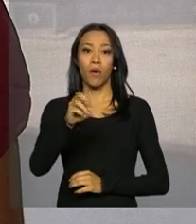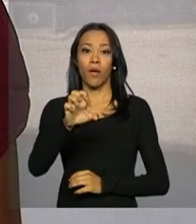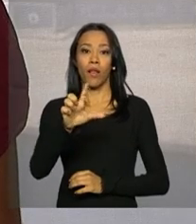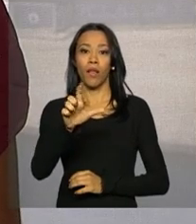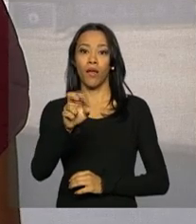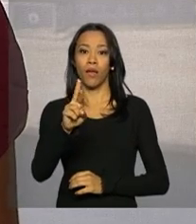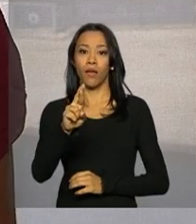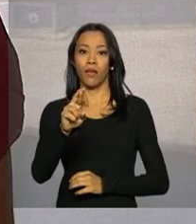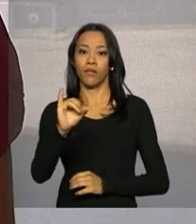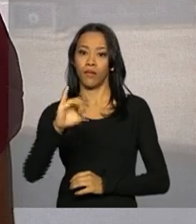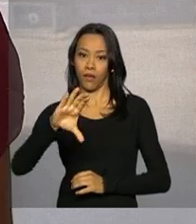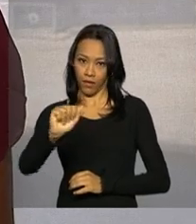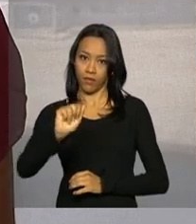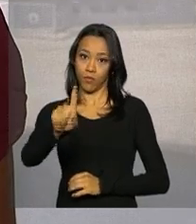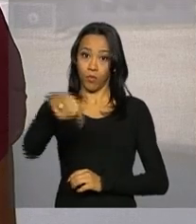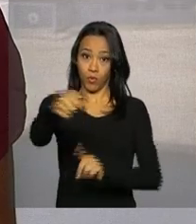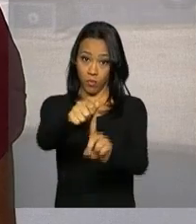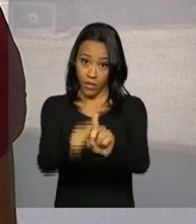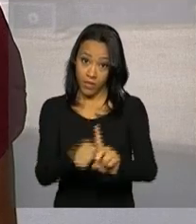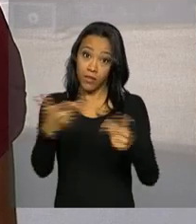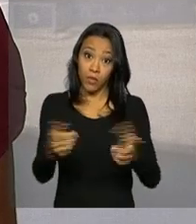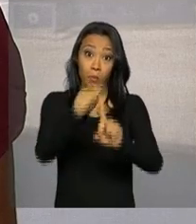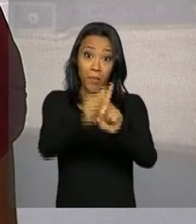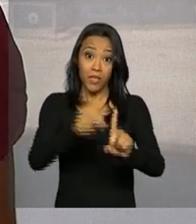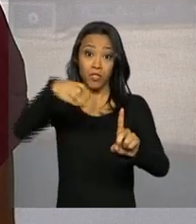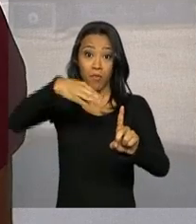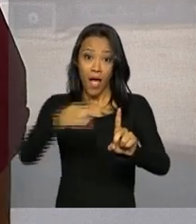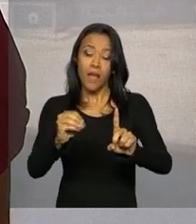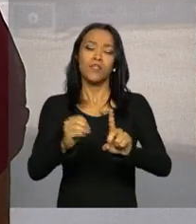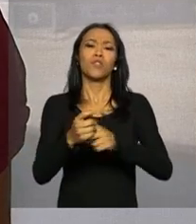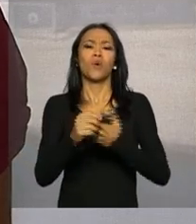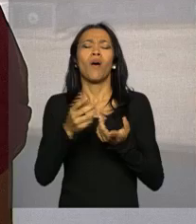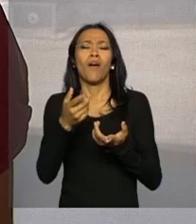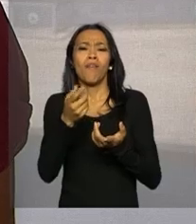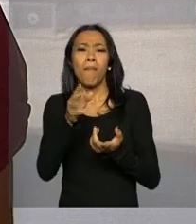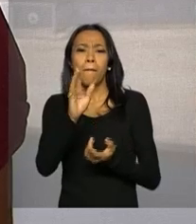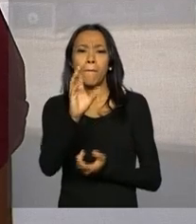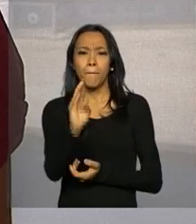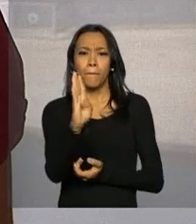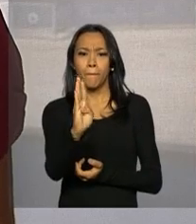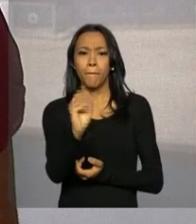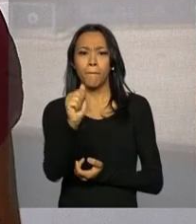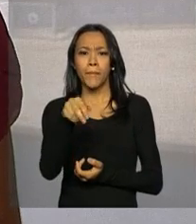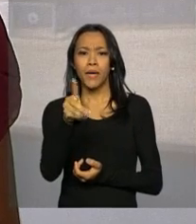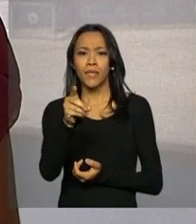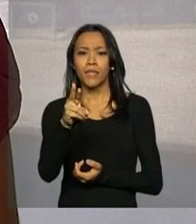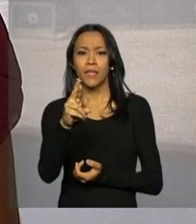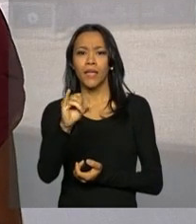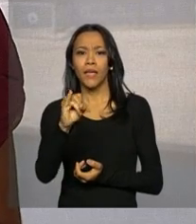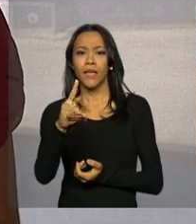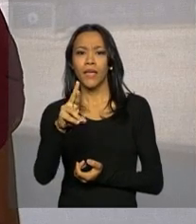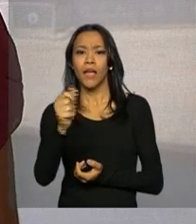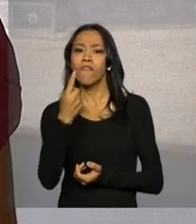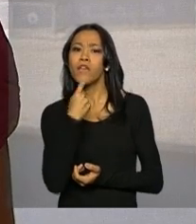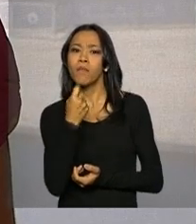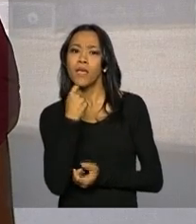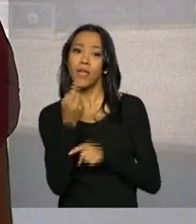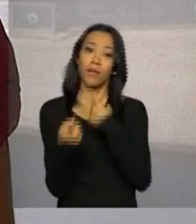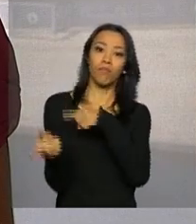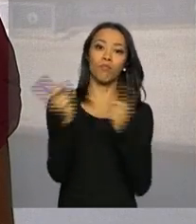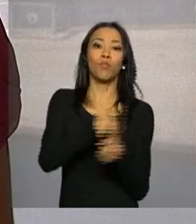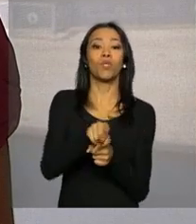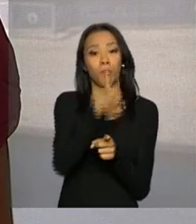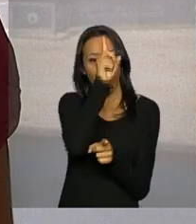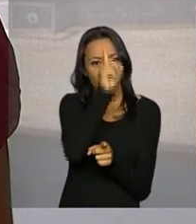que vem. Então, em março, a conta de luz já passa da bandeira vermelha atual para a bandeira amarela. E em abril,